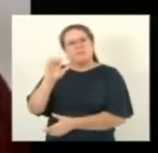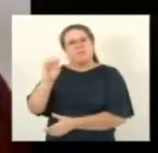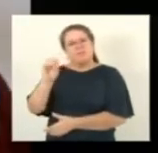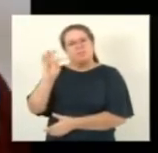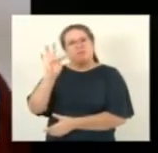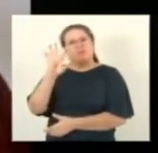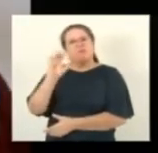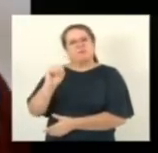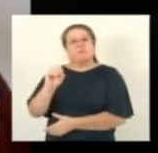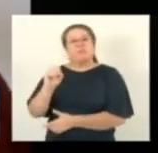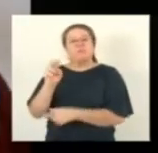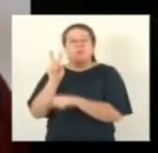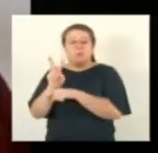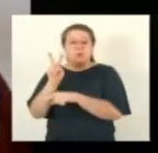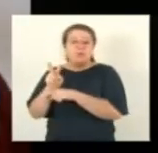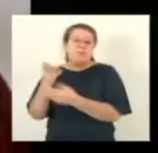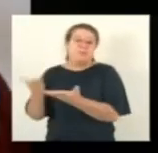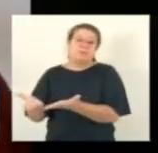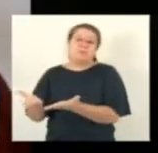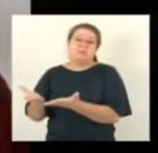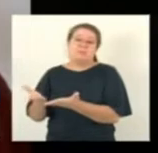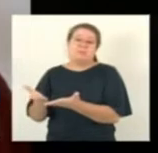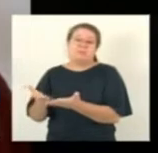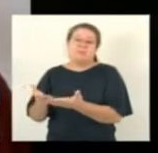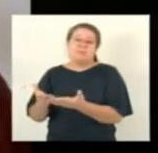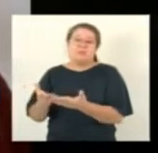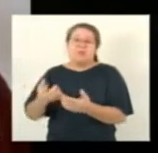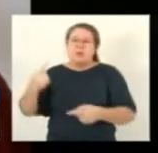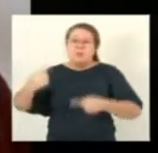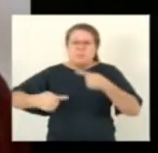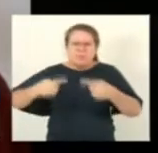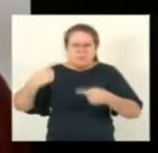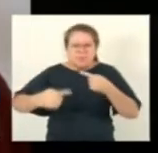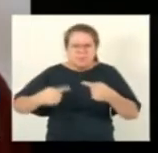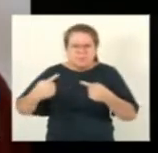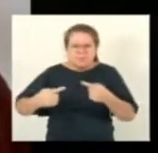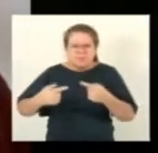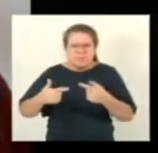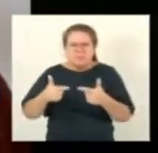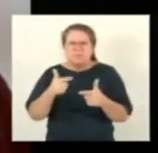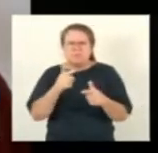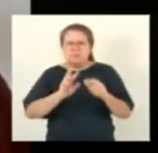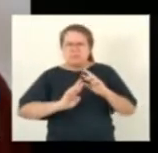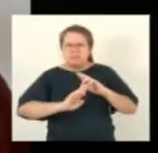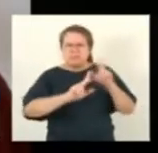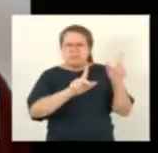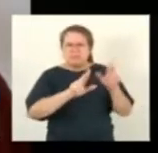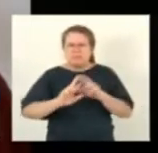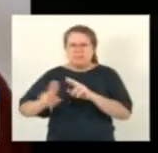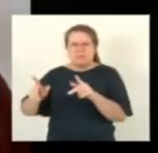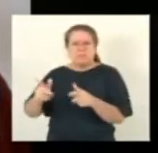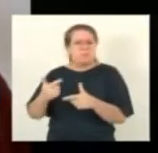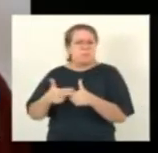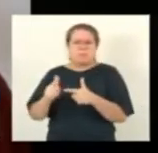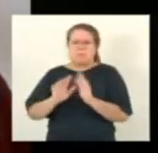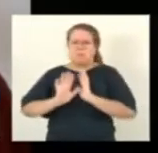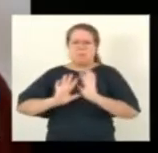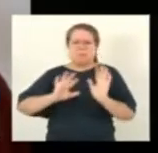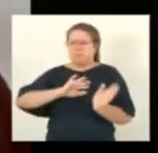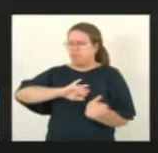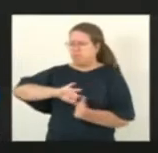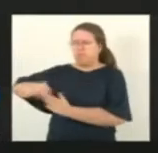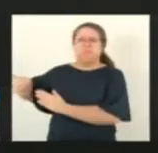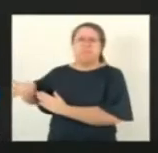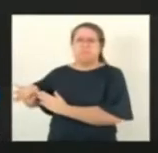que é o tratamento de esgoto, quer dizer, cuidando da saúde do povo de Iguaçuí. Está aí porque fazemos um apelo.